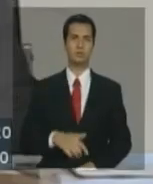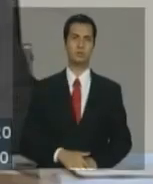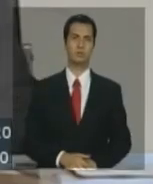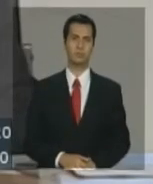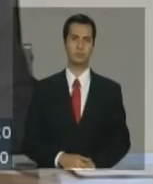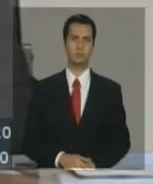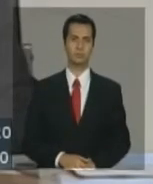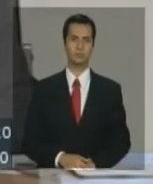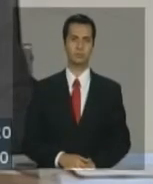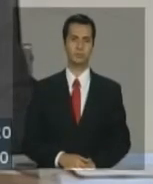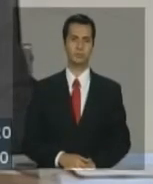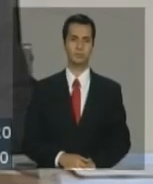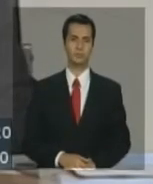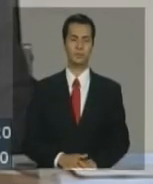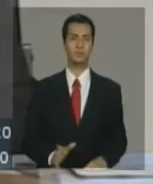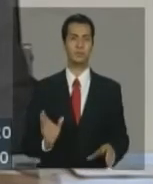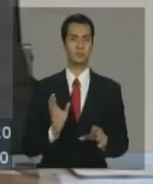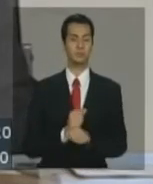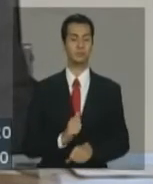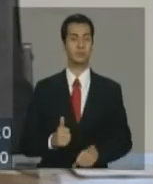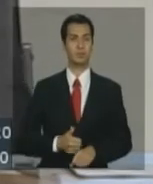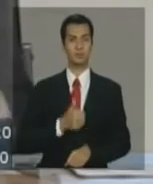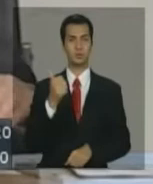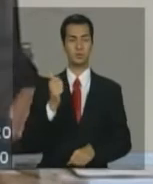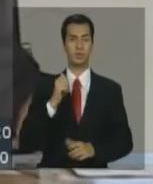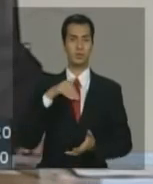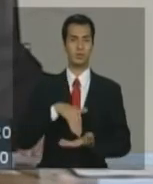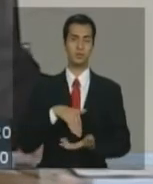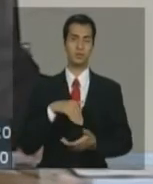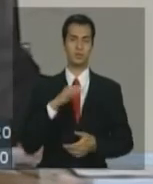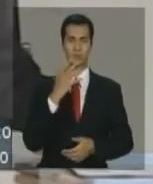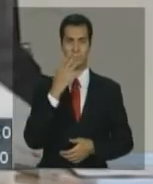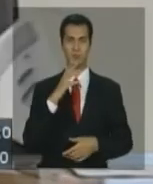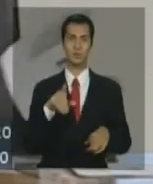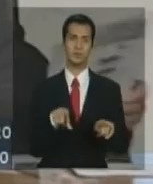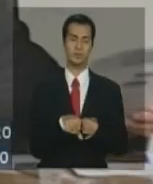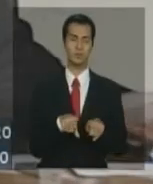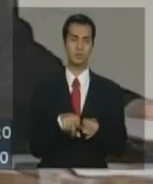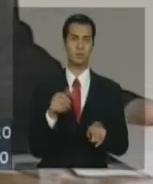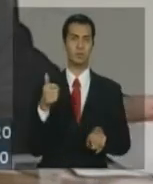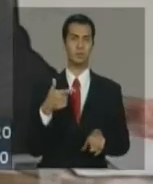acumulado no ano até fevereiro e também o melhor acumulado de 12 meses.